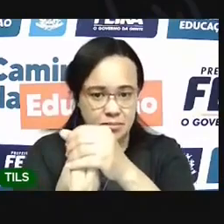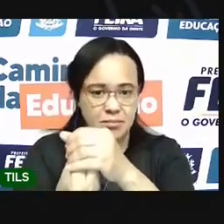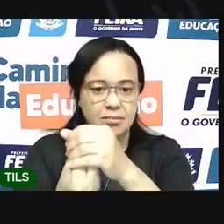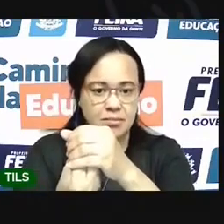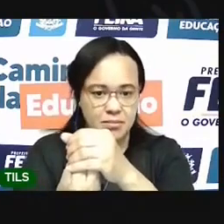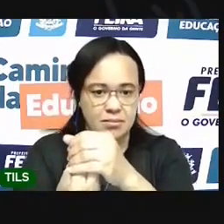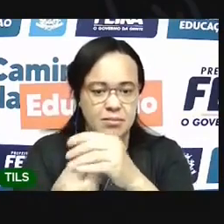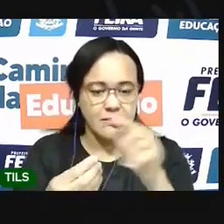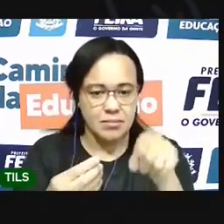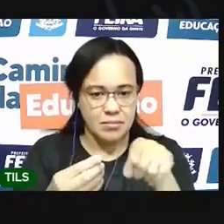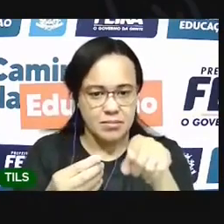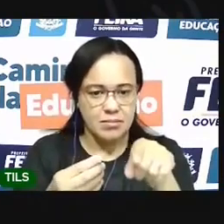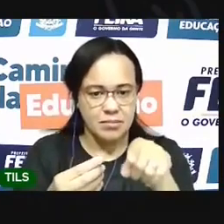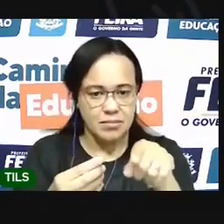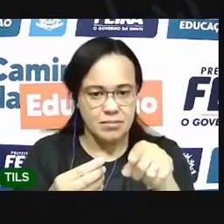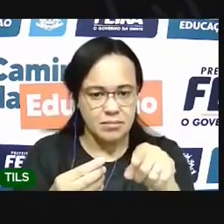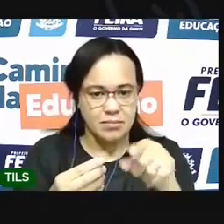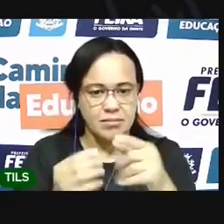Assim, ó